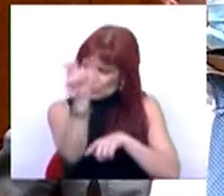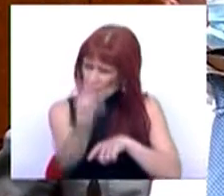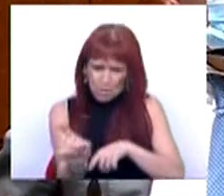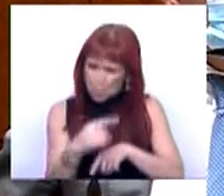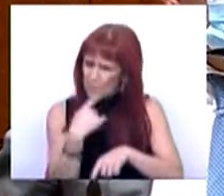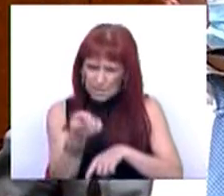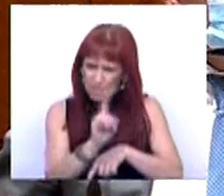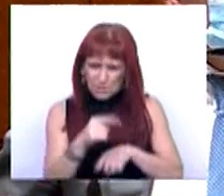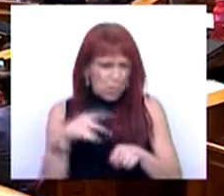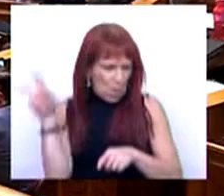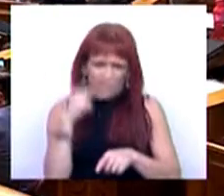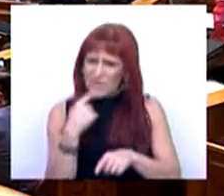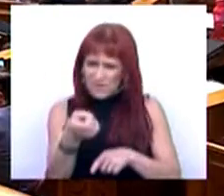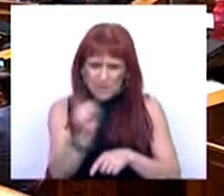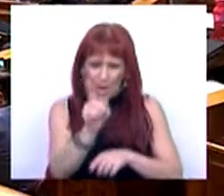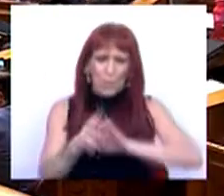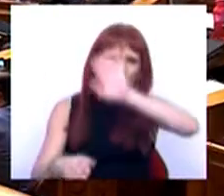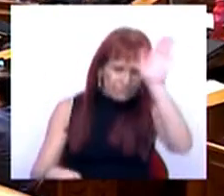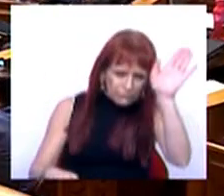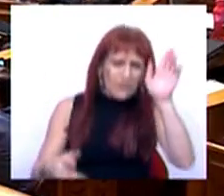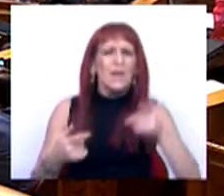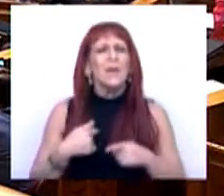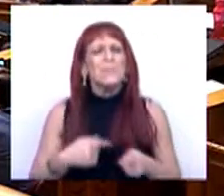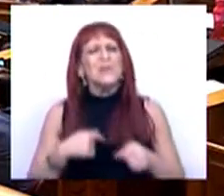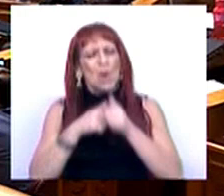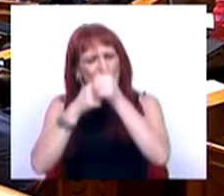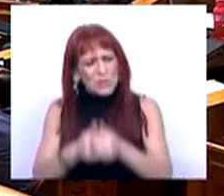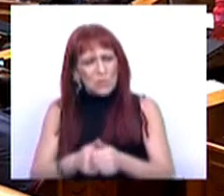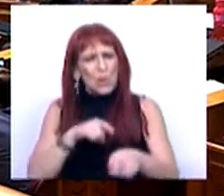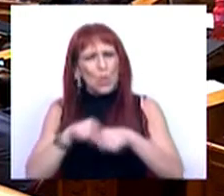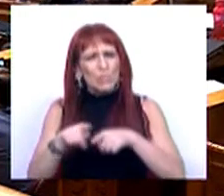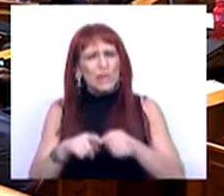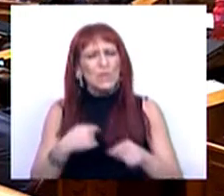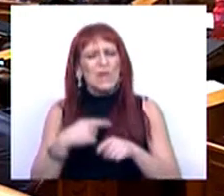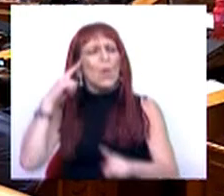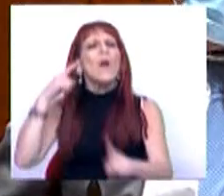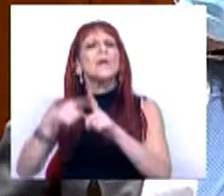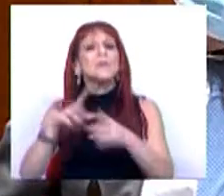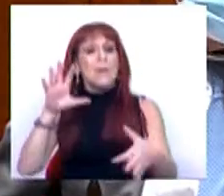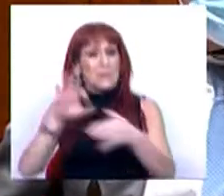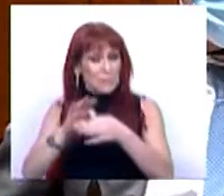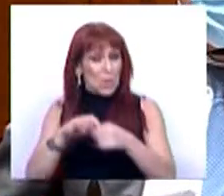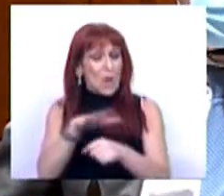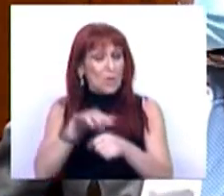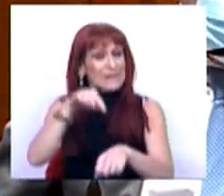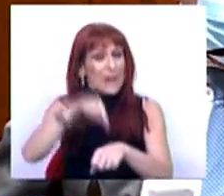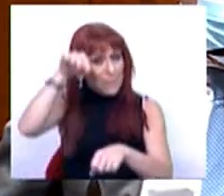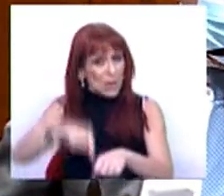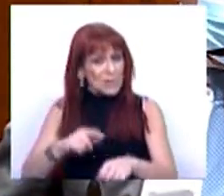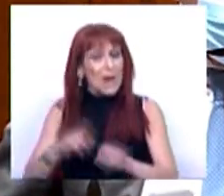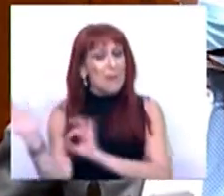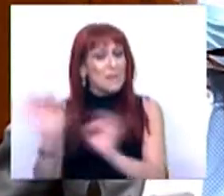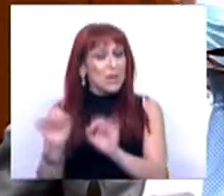porque não o disse, não ouvi dizer isso, mas nós seguimos uma política que se destina a fazer face a esta conjuntura, a